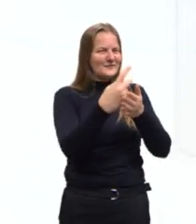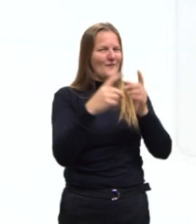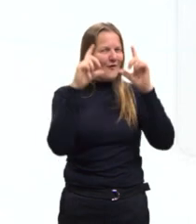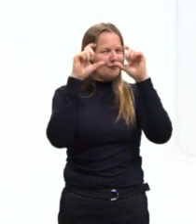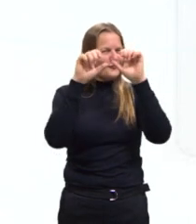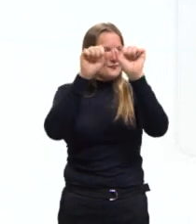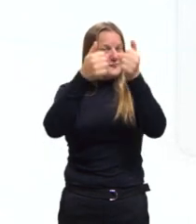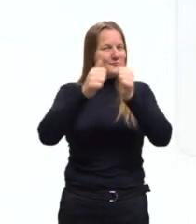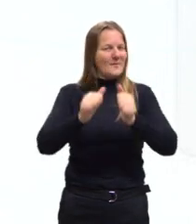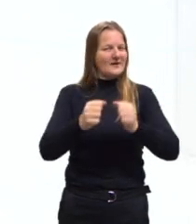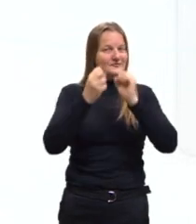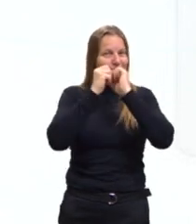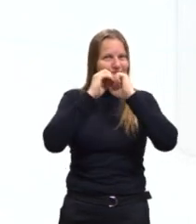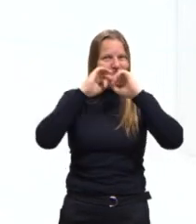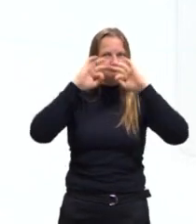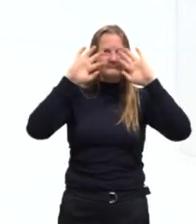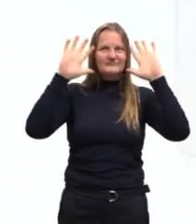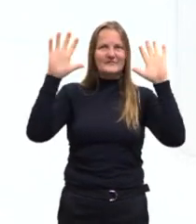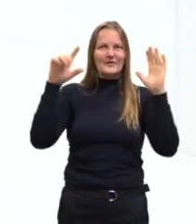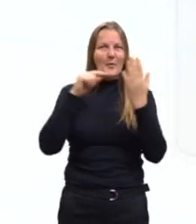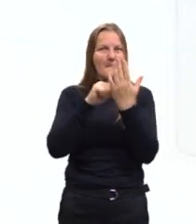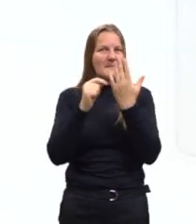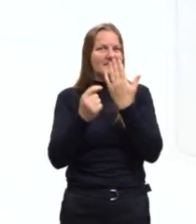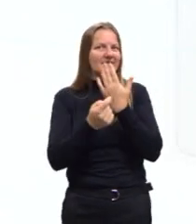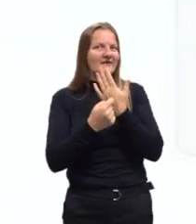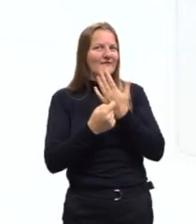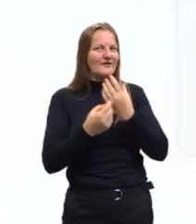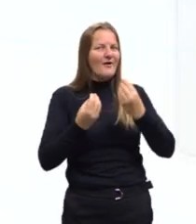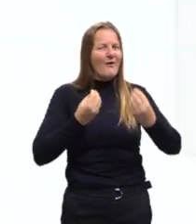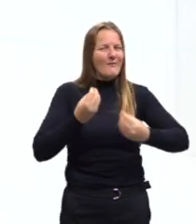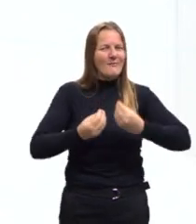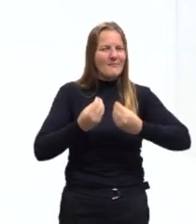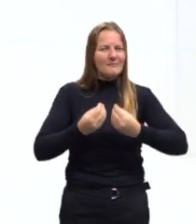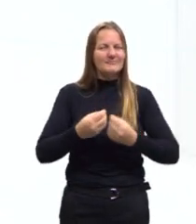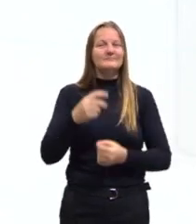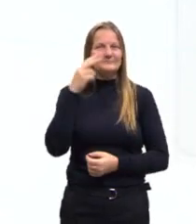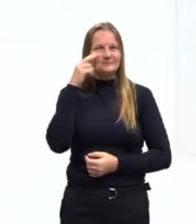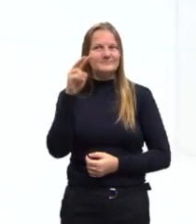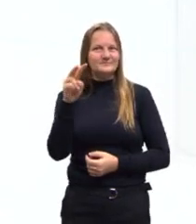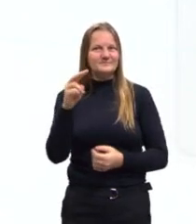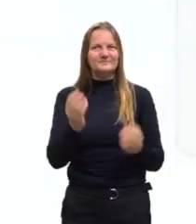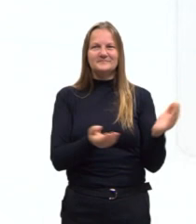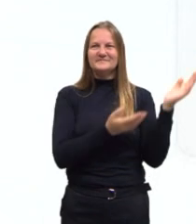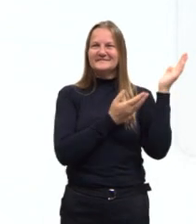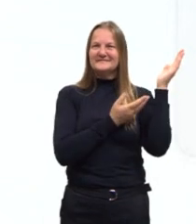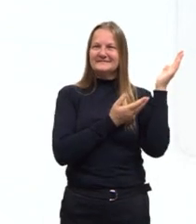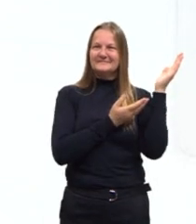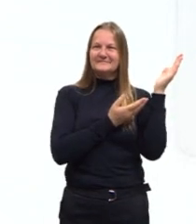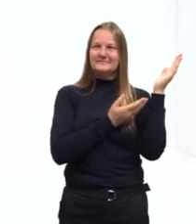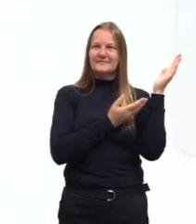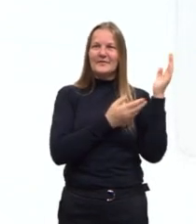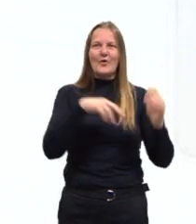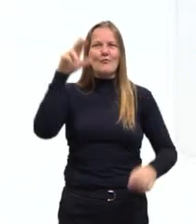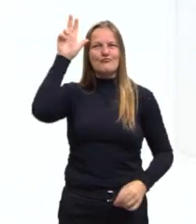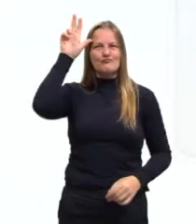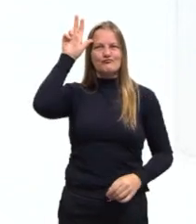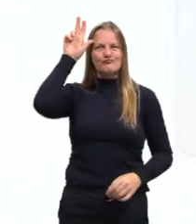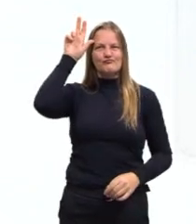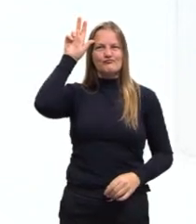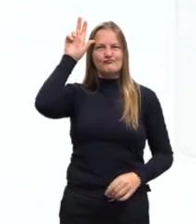compreender melhor aquilo que a gente fala e que a gente lê. E nesse meme de hoje nós temos um cavalo.